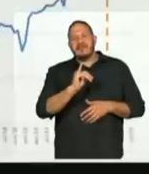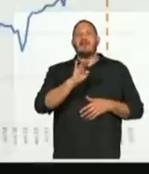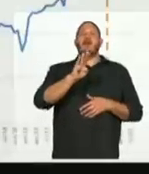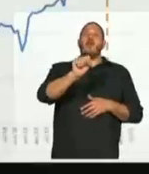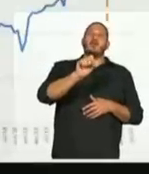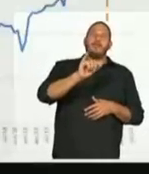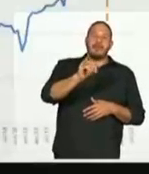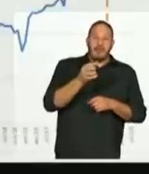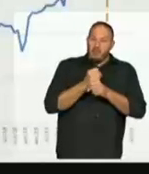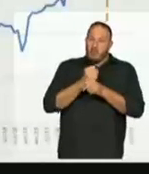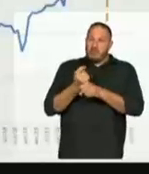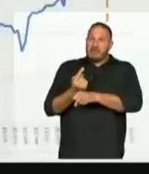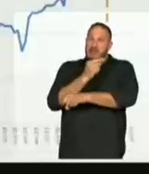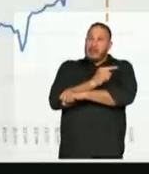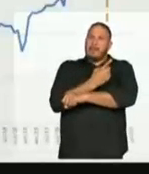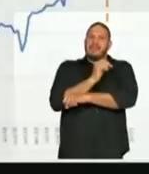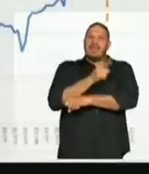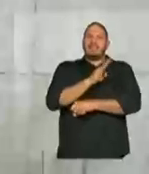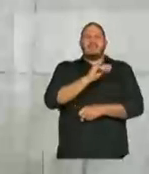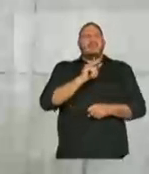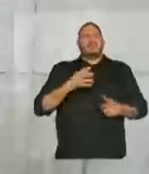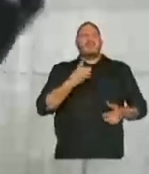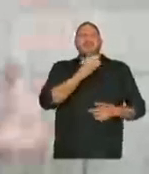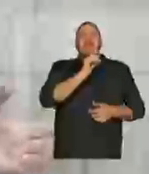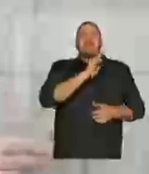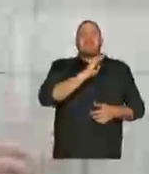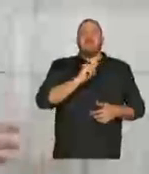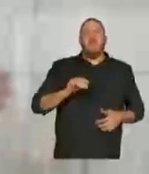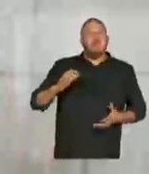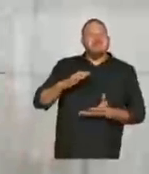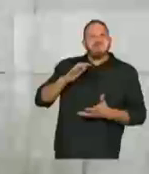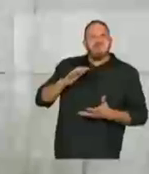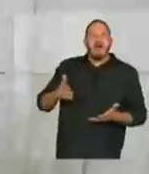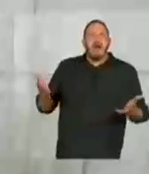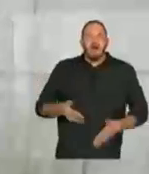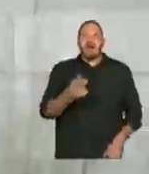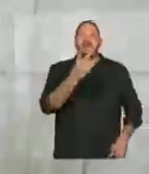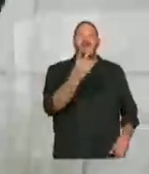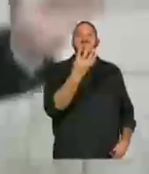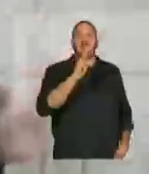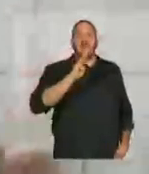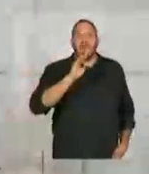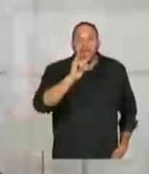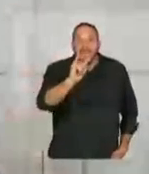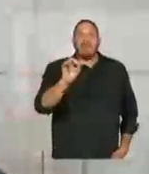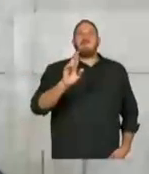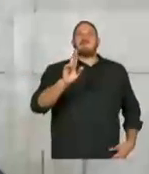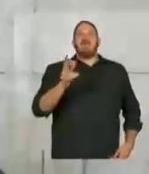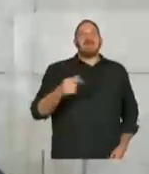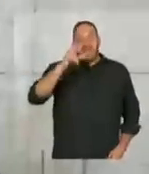Há poucos anos atrás, quando estava em 10 bi, a gente falava, o caixa está explodindo. Está em 24 bi. A